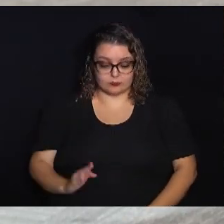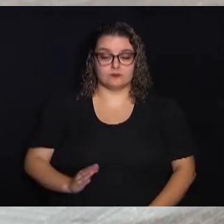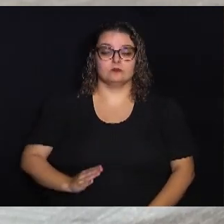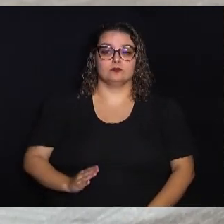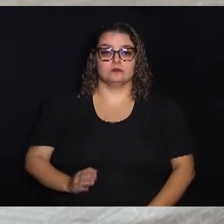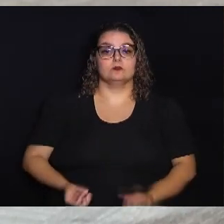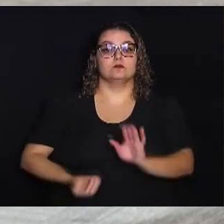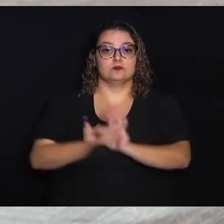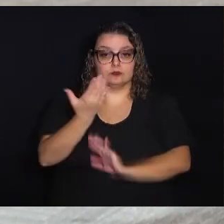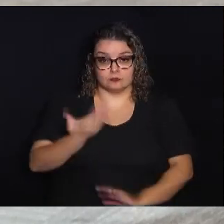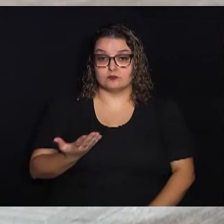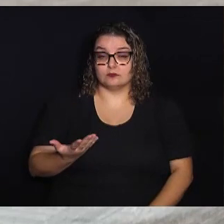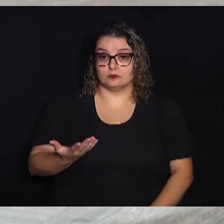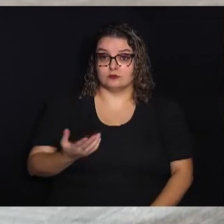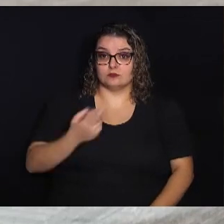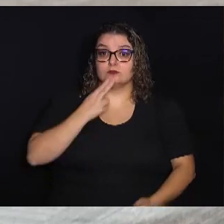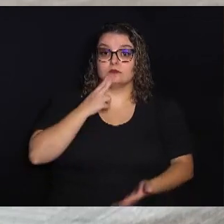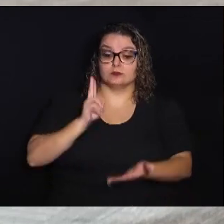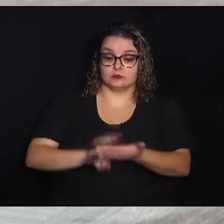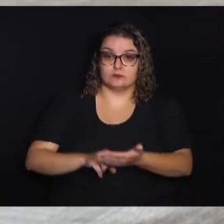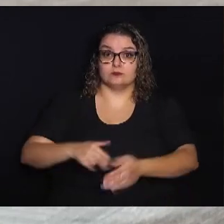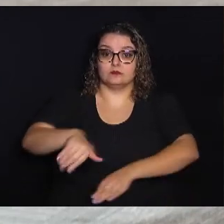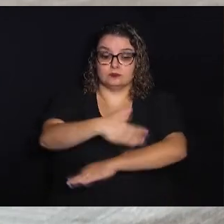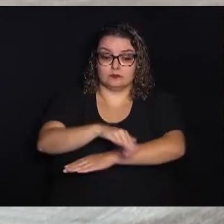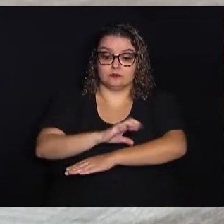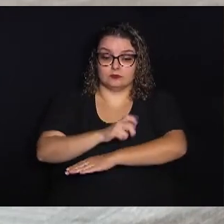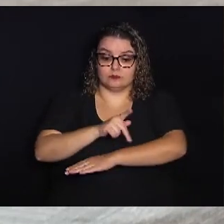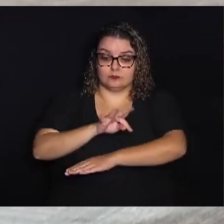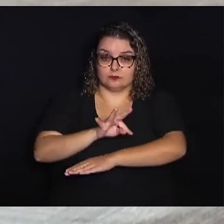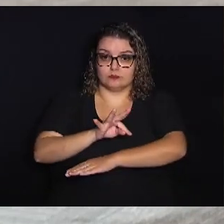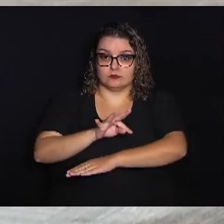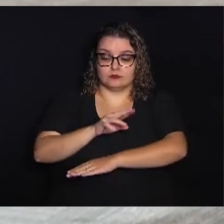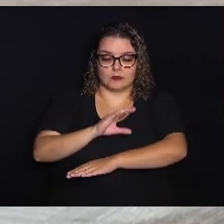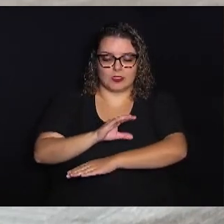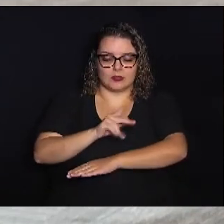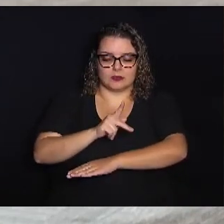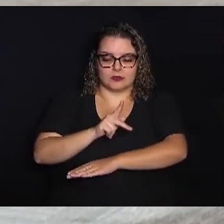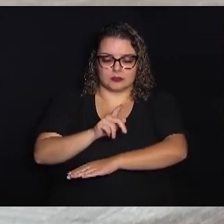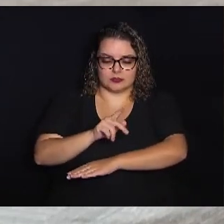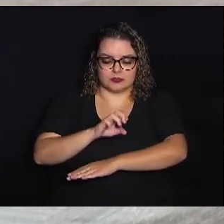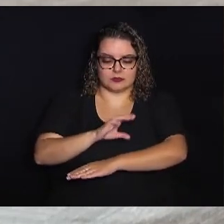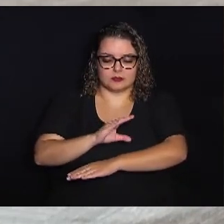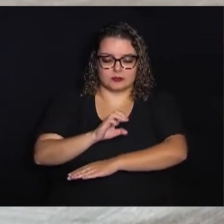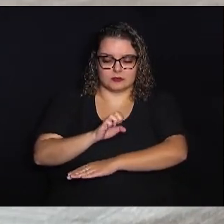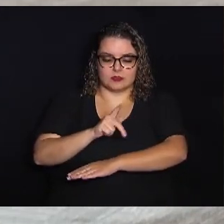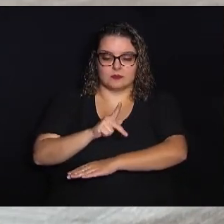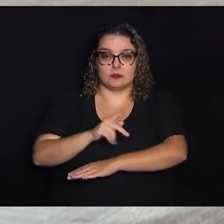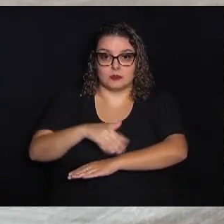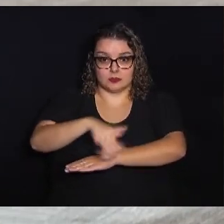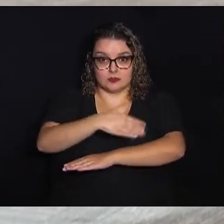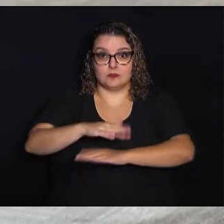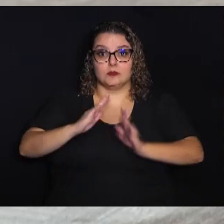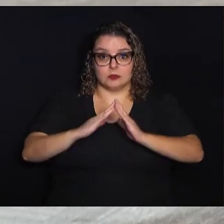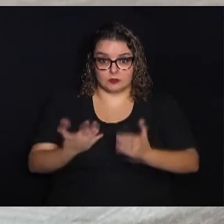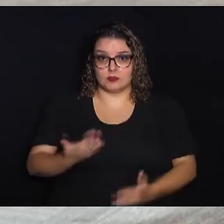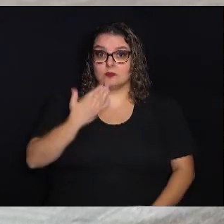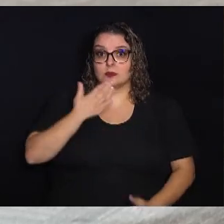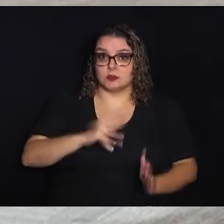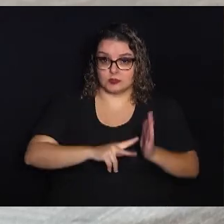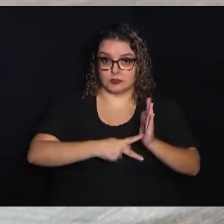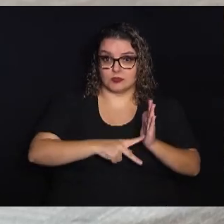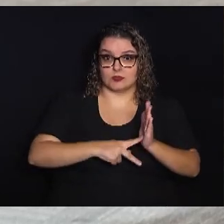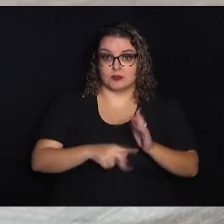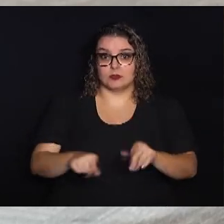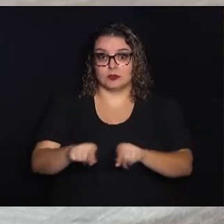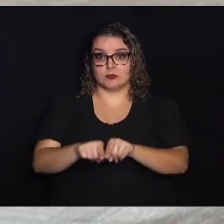crie esse código de endereçamento postal para essas estradas que nós elencamos e que foi uma solicitação